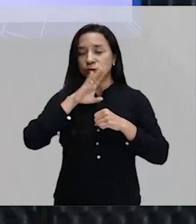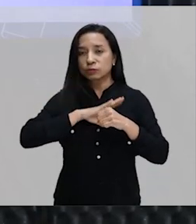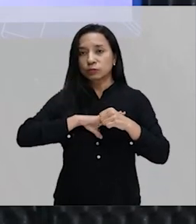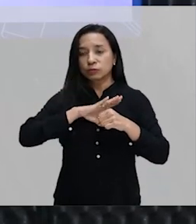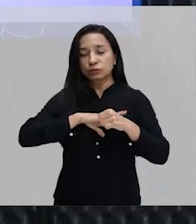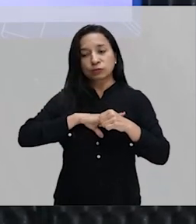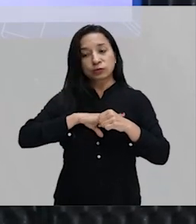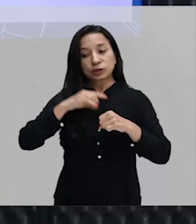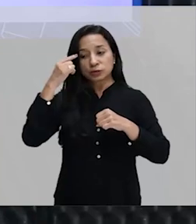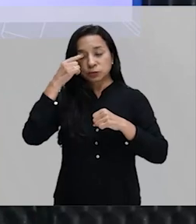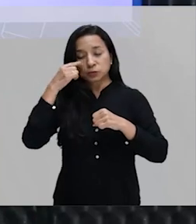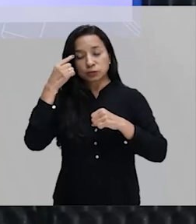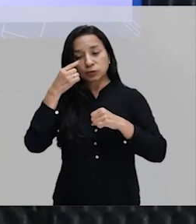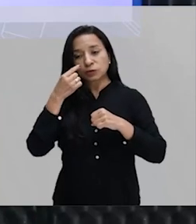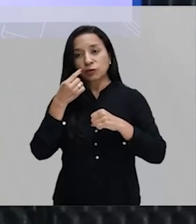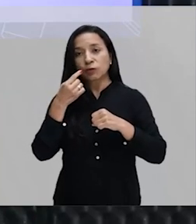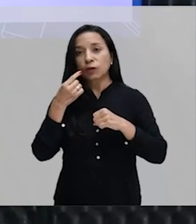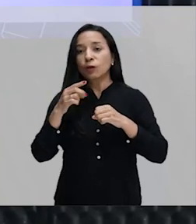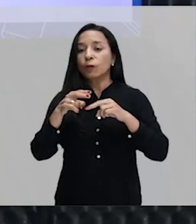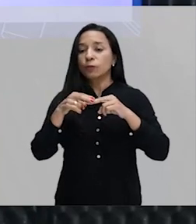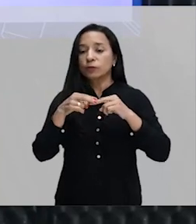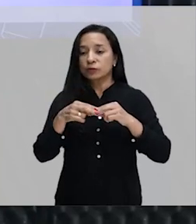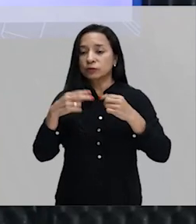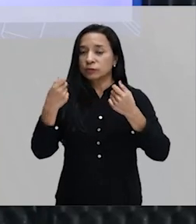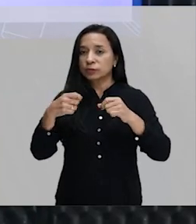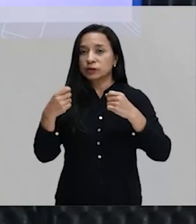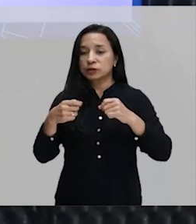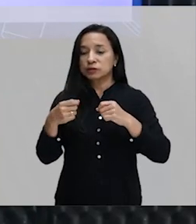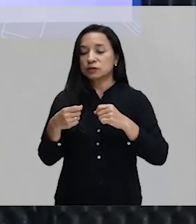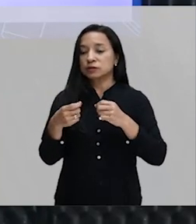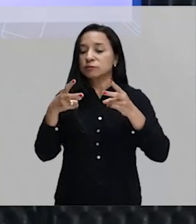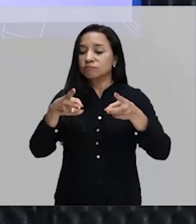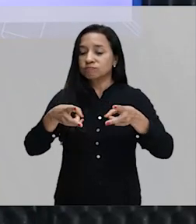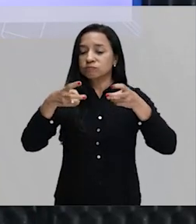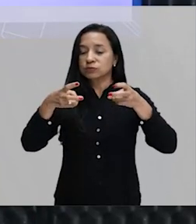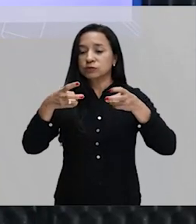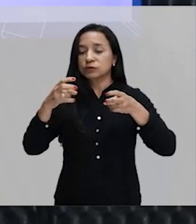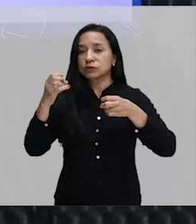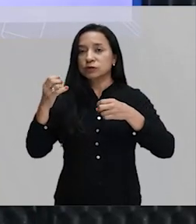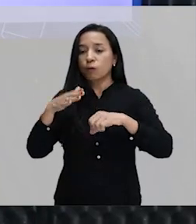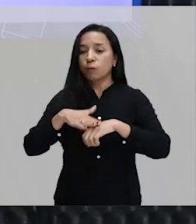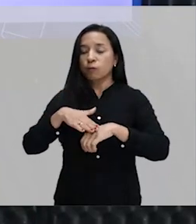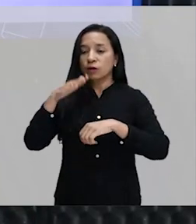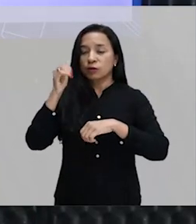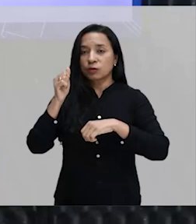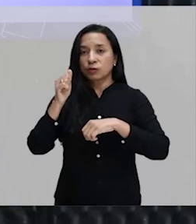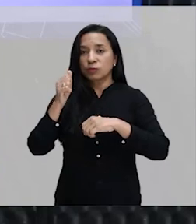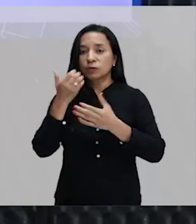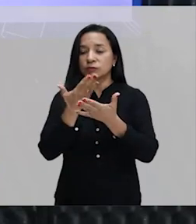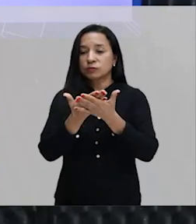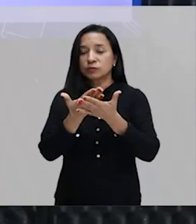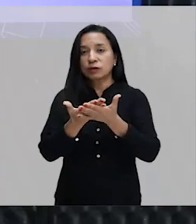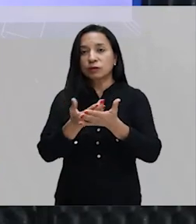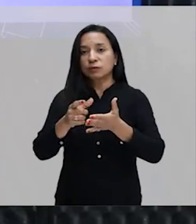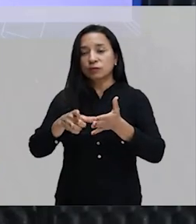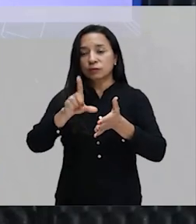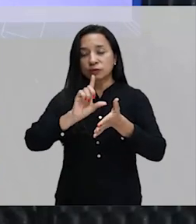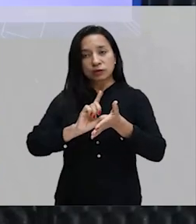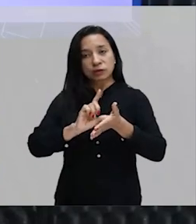uma atenção maior. Numa aula passada, nós trabalhamos os 20 verbos mais